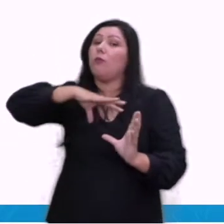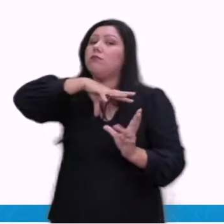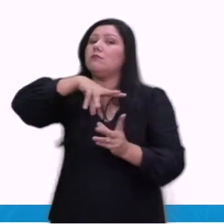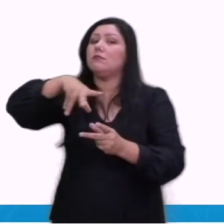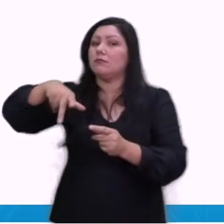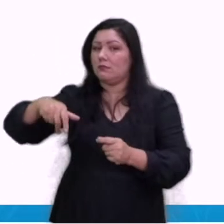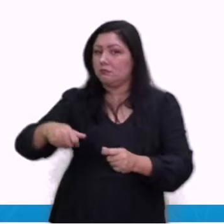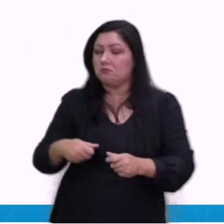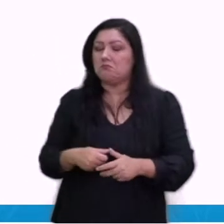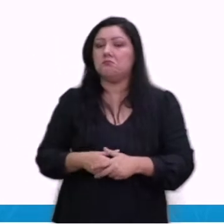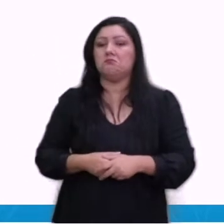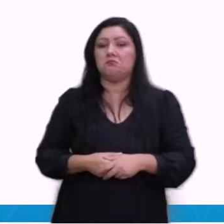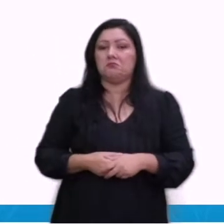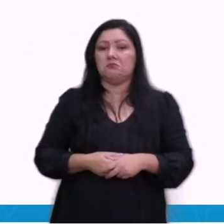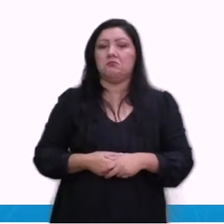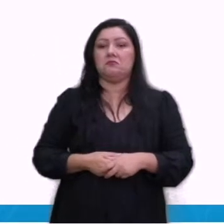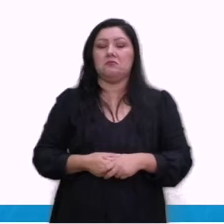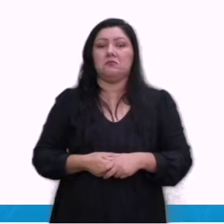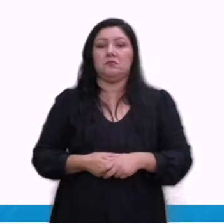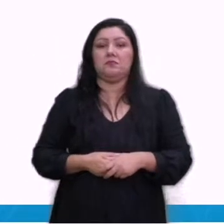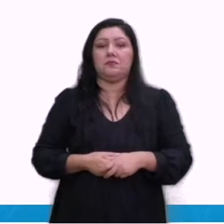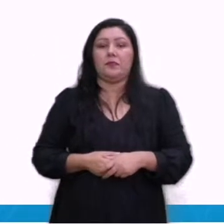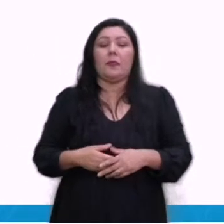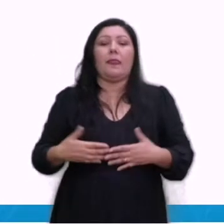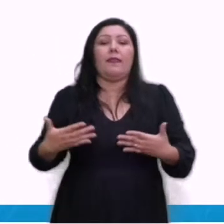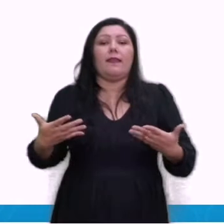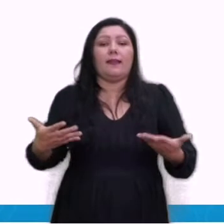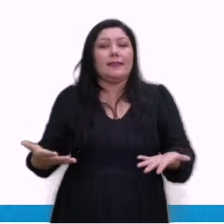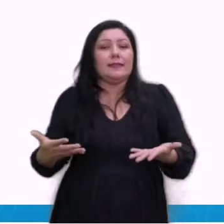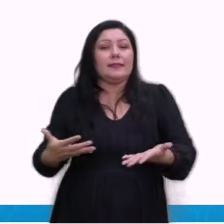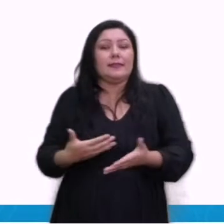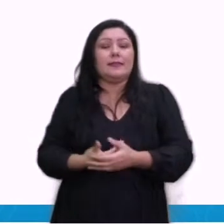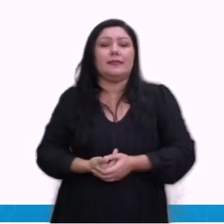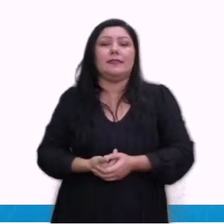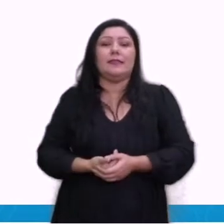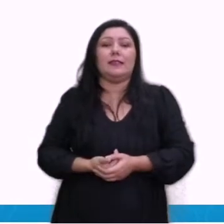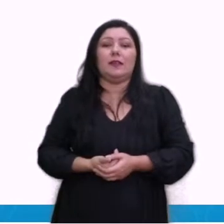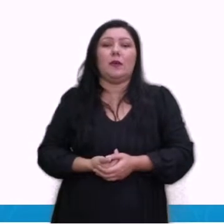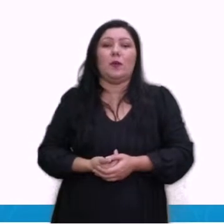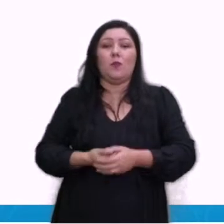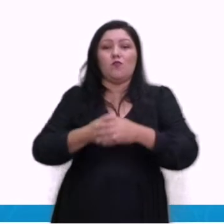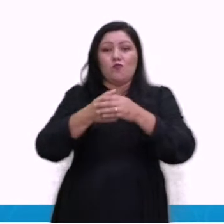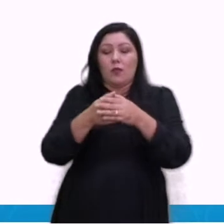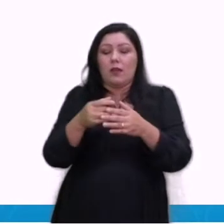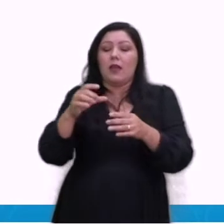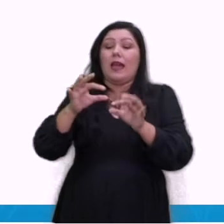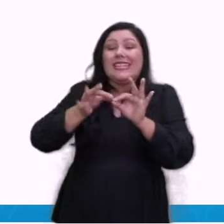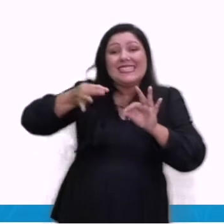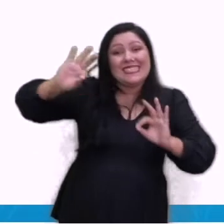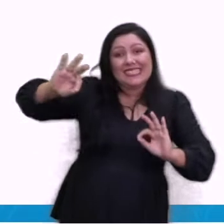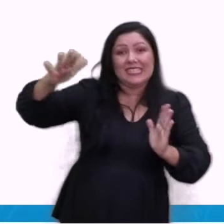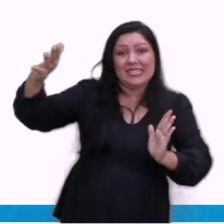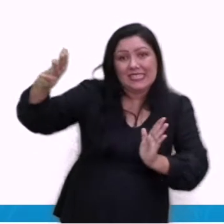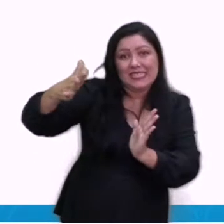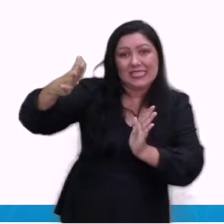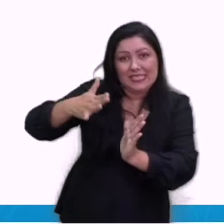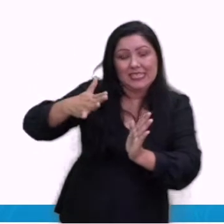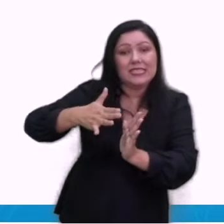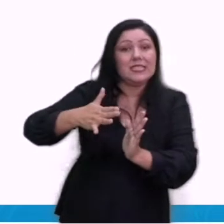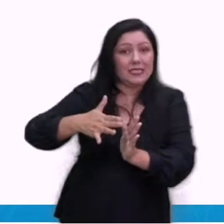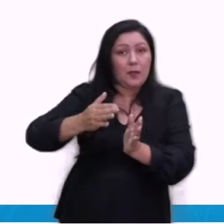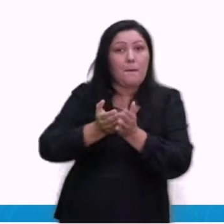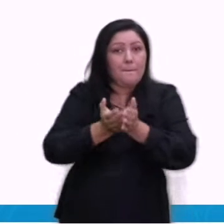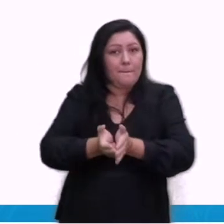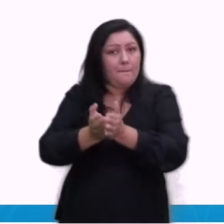Produtora de petróleo e seus derivados. Então, quanto menos caminho as